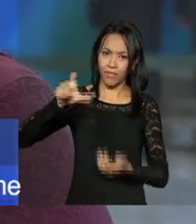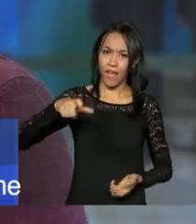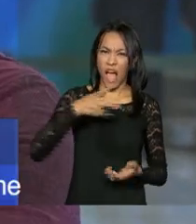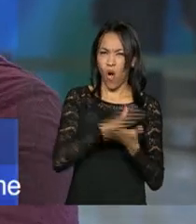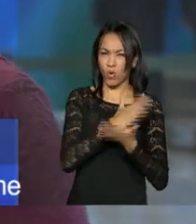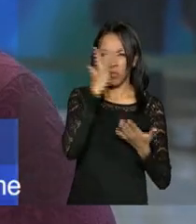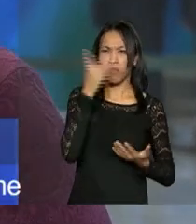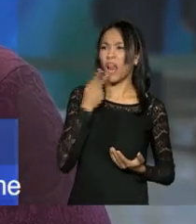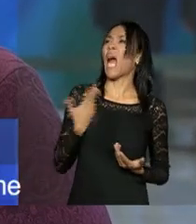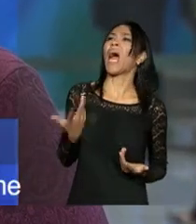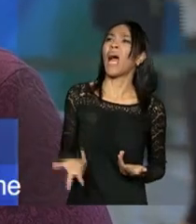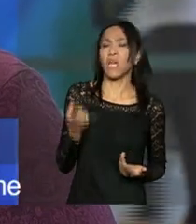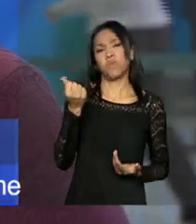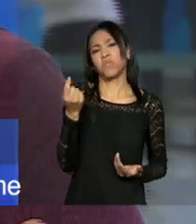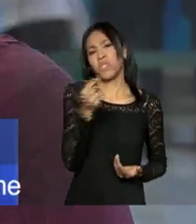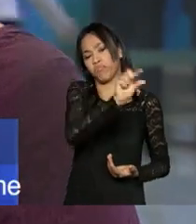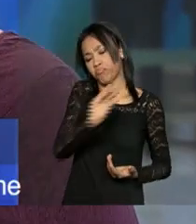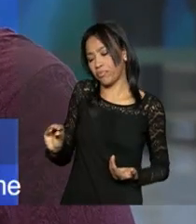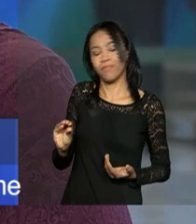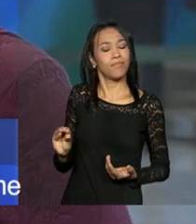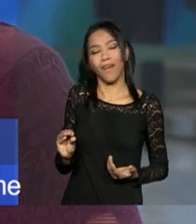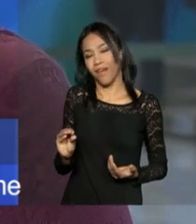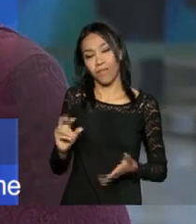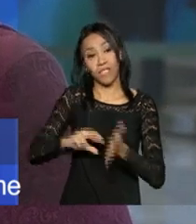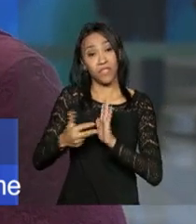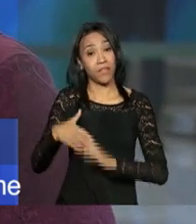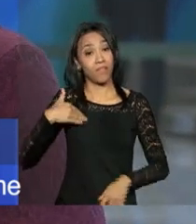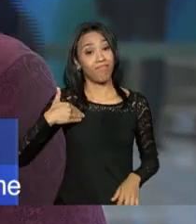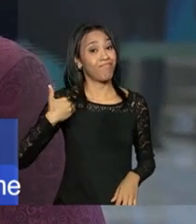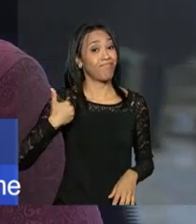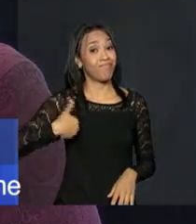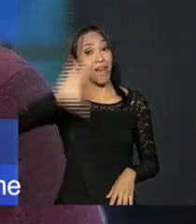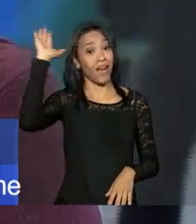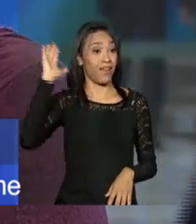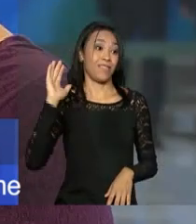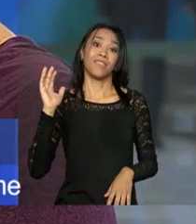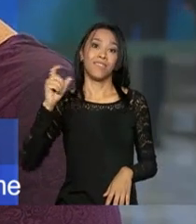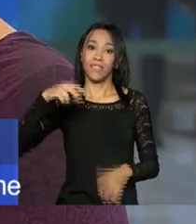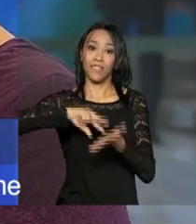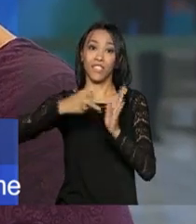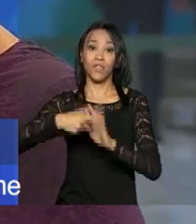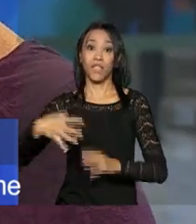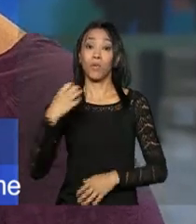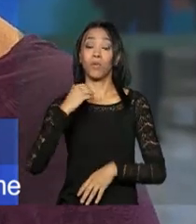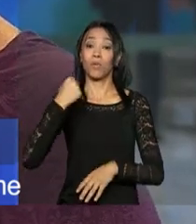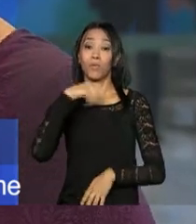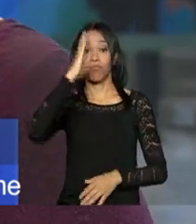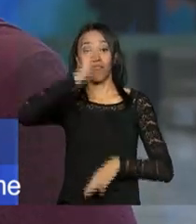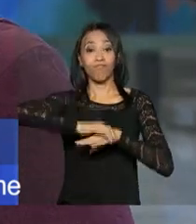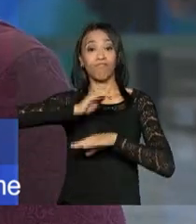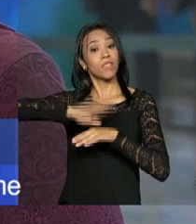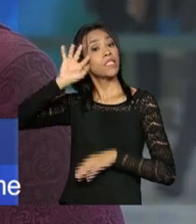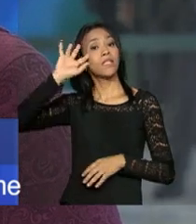ah, é um dinheiro, é uma transferência de dinheiro. Para elas significou muitas vezes o empoderamento, a liberdade de decidir